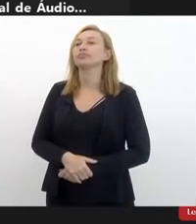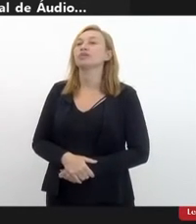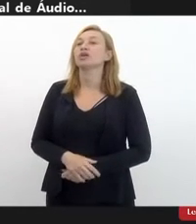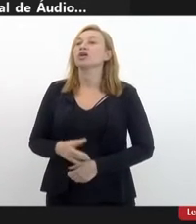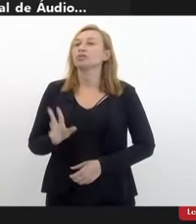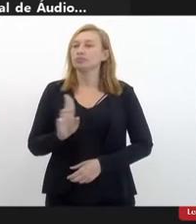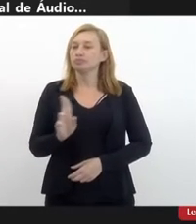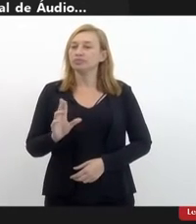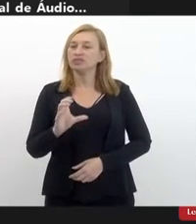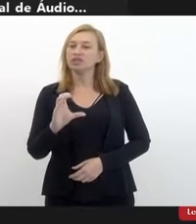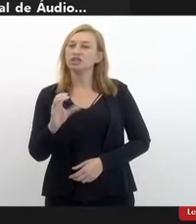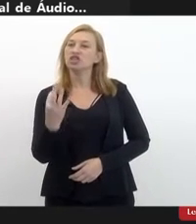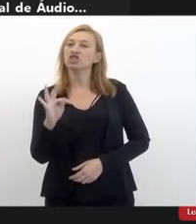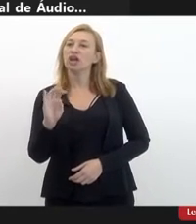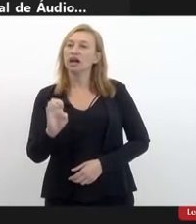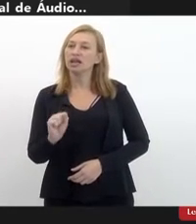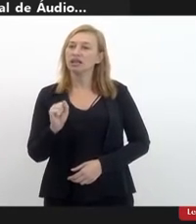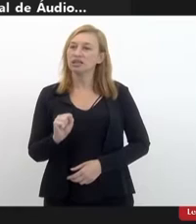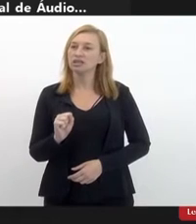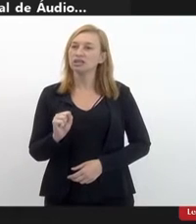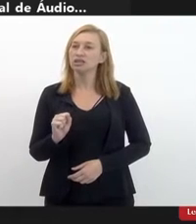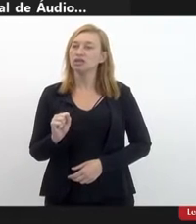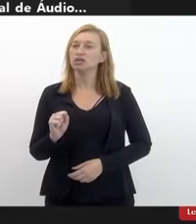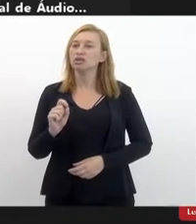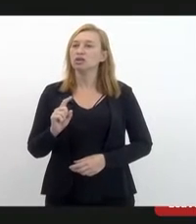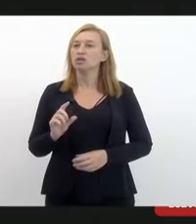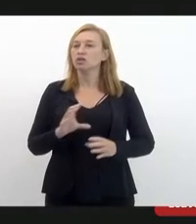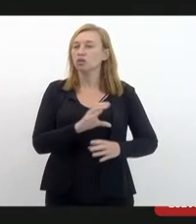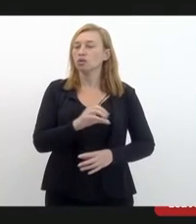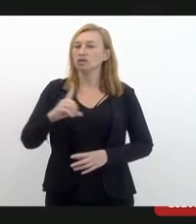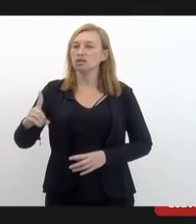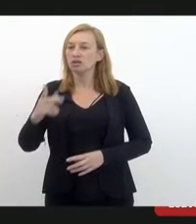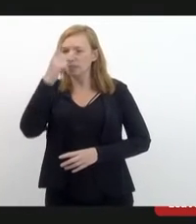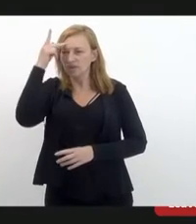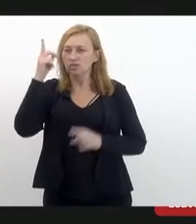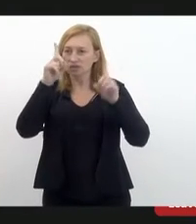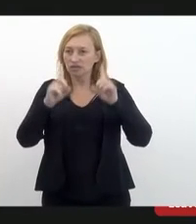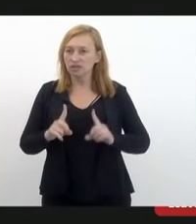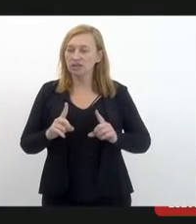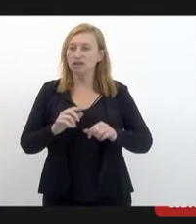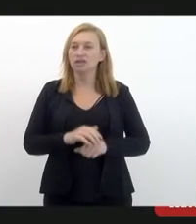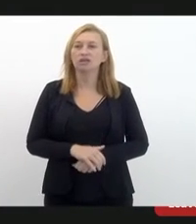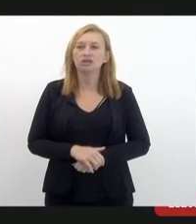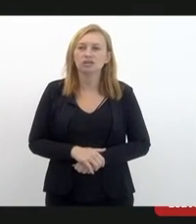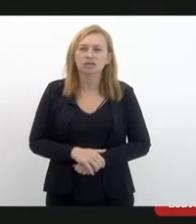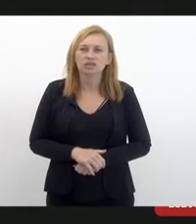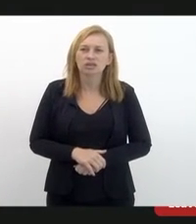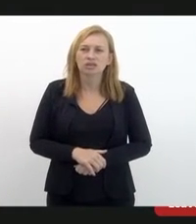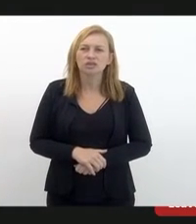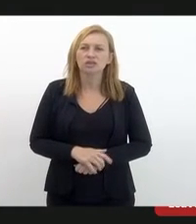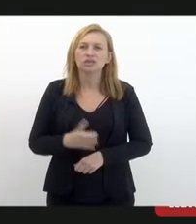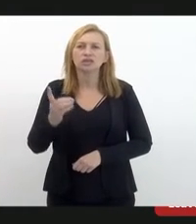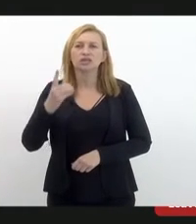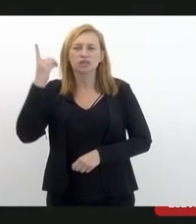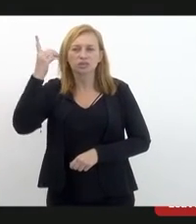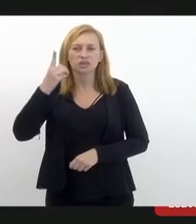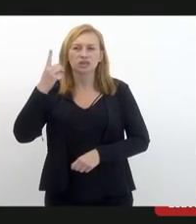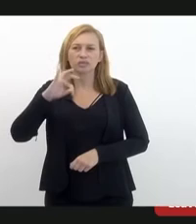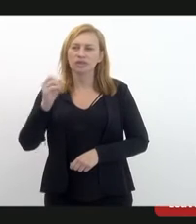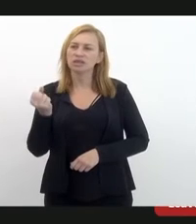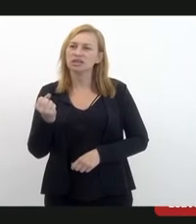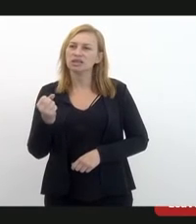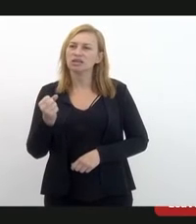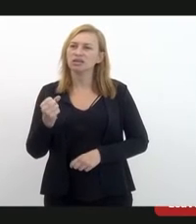Então, meu nome é Charles de Souza, sou coordenador da Comissão da Pessoa com Deficiência. O pelo nome do deputado Marcelo Cabelereiro.